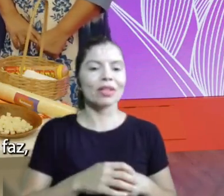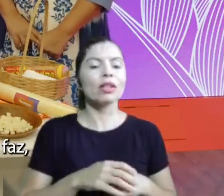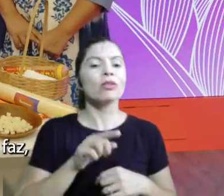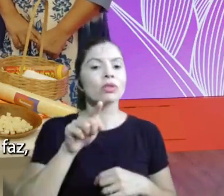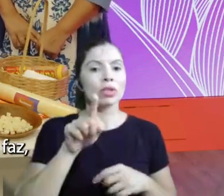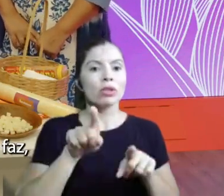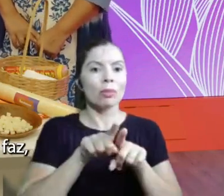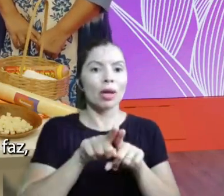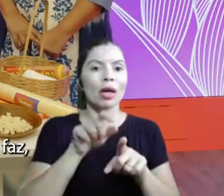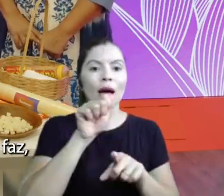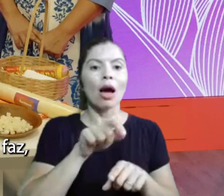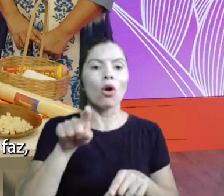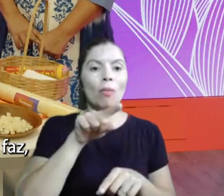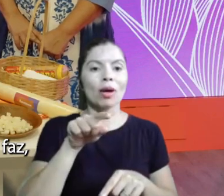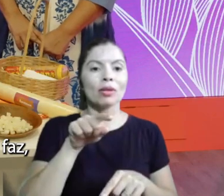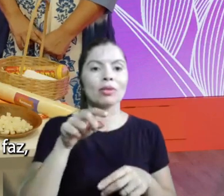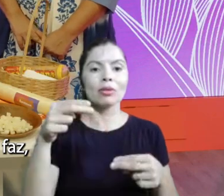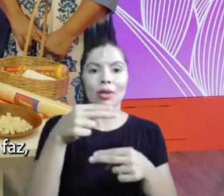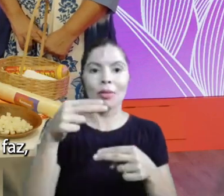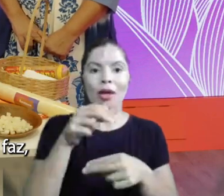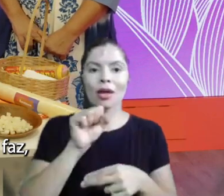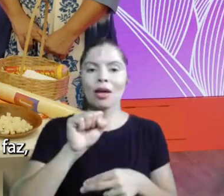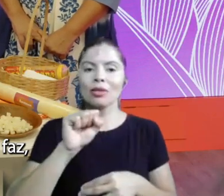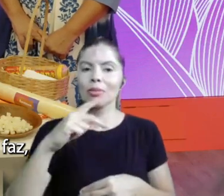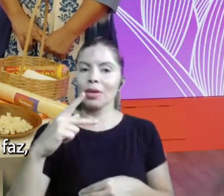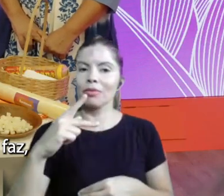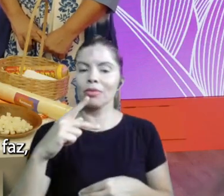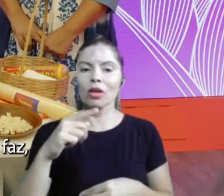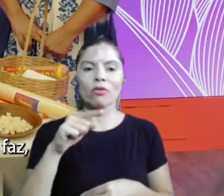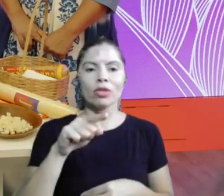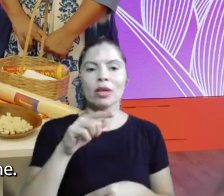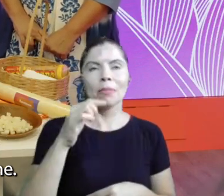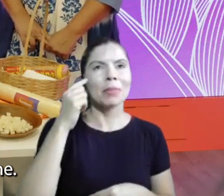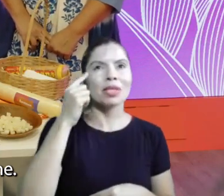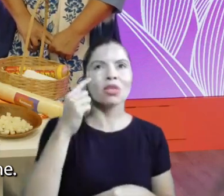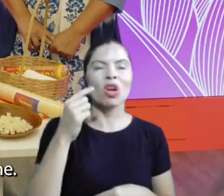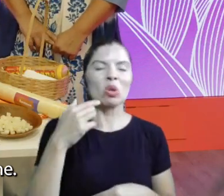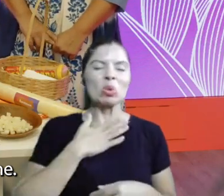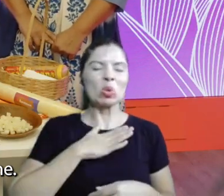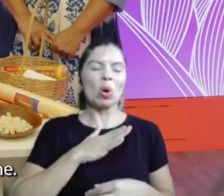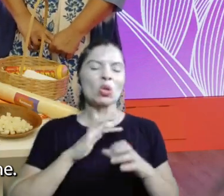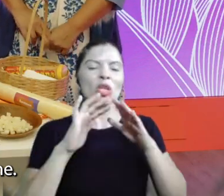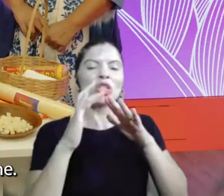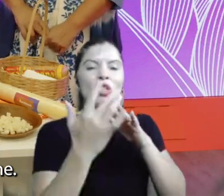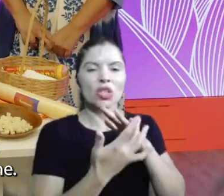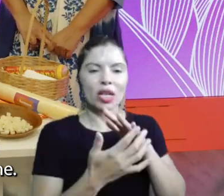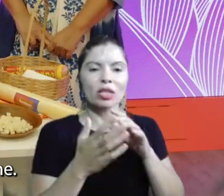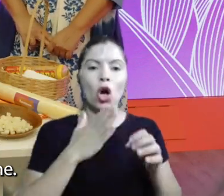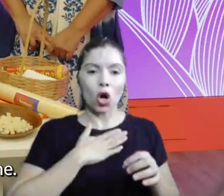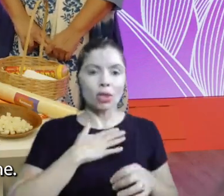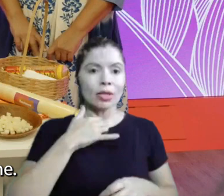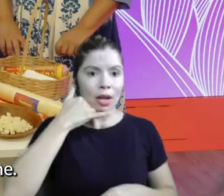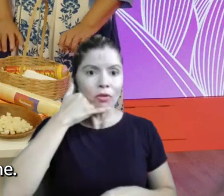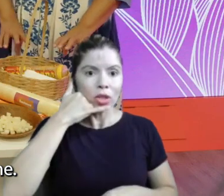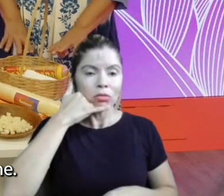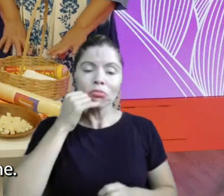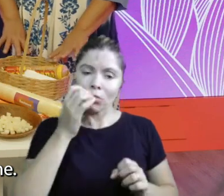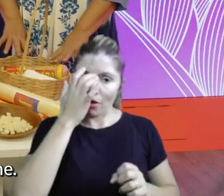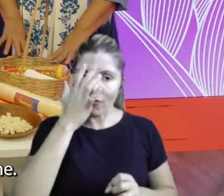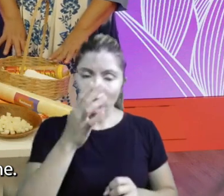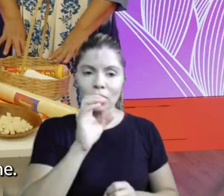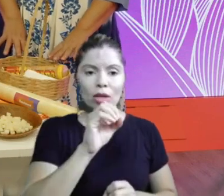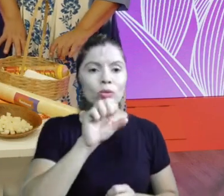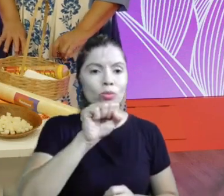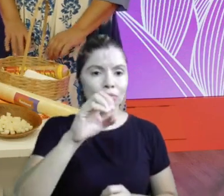que o Sebrae faz também é muito fácil arroba Sebrae SP E se você ah não gosto muito de redes sociais você gosta de um bom telefone